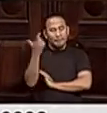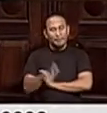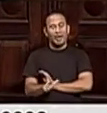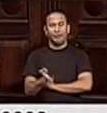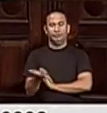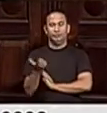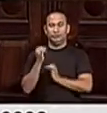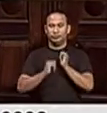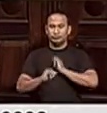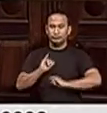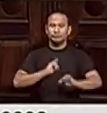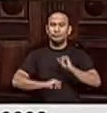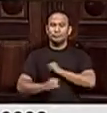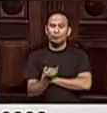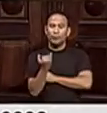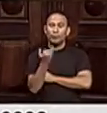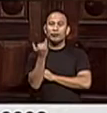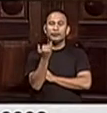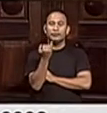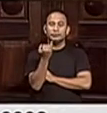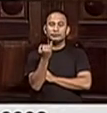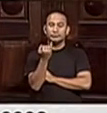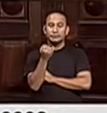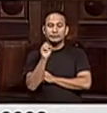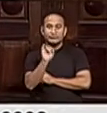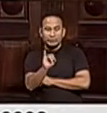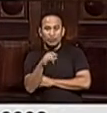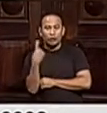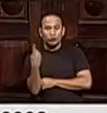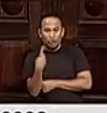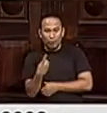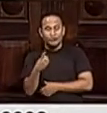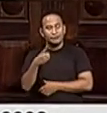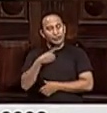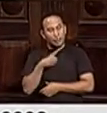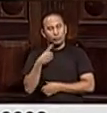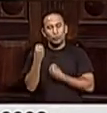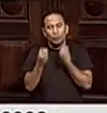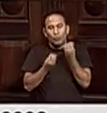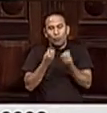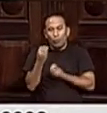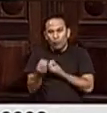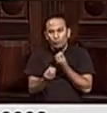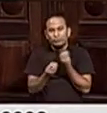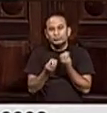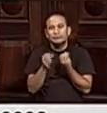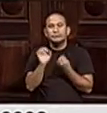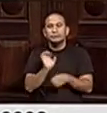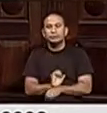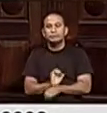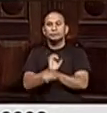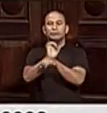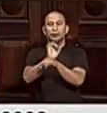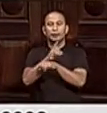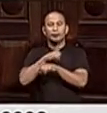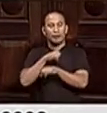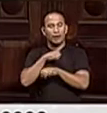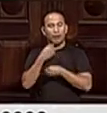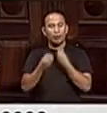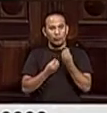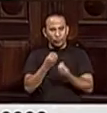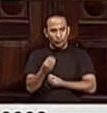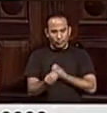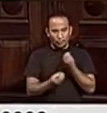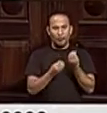isso, mais importante do que isso, se nós teremos condições e o que o Estado terá condições